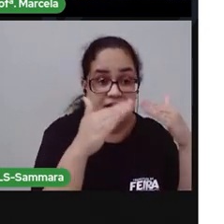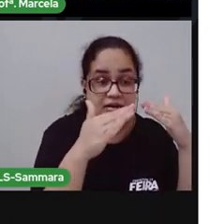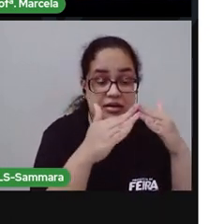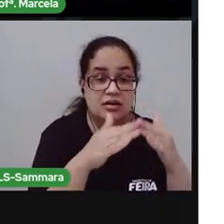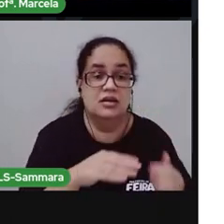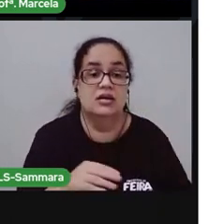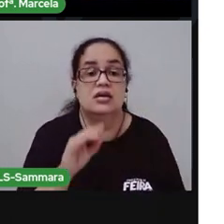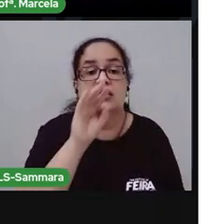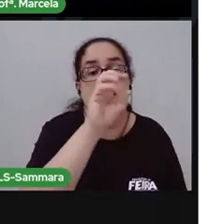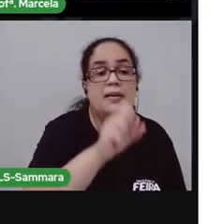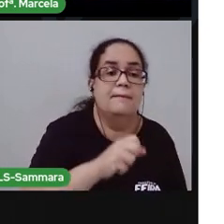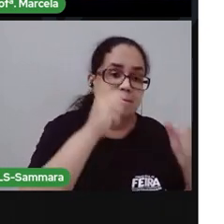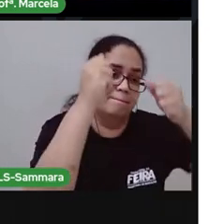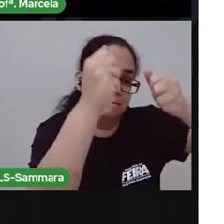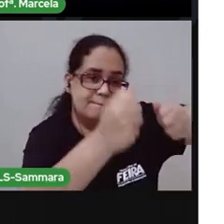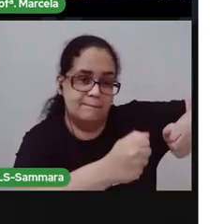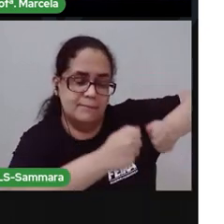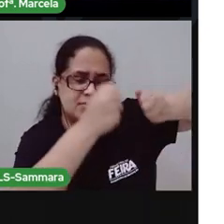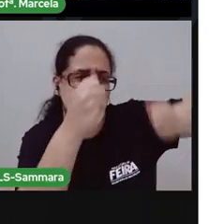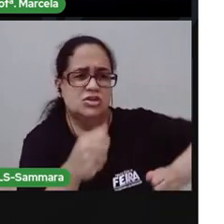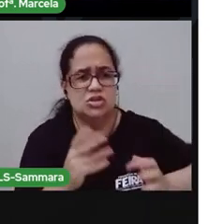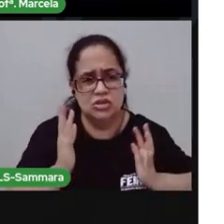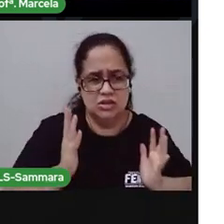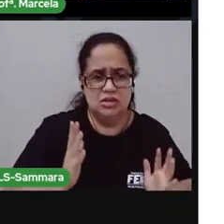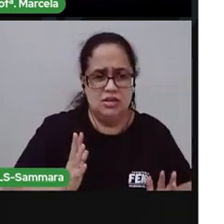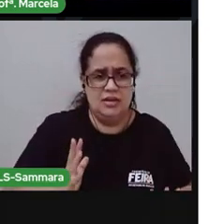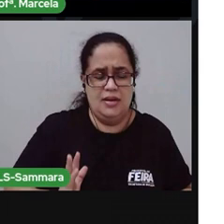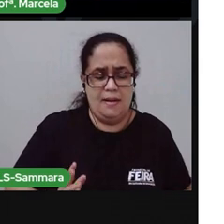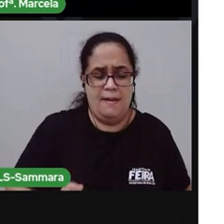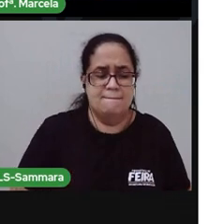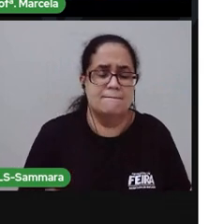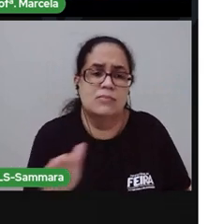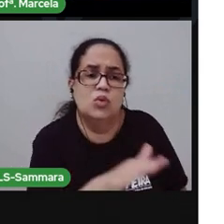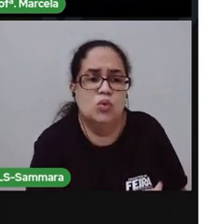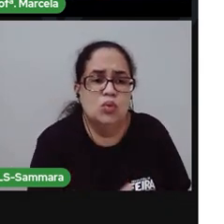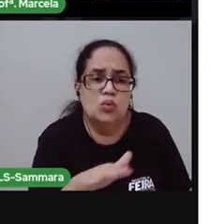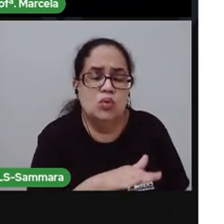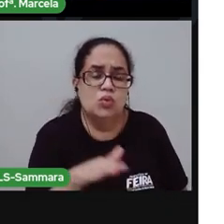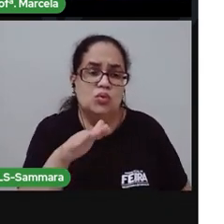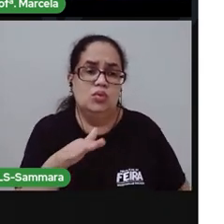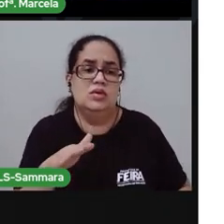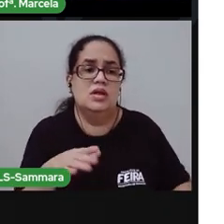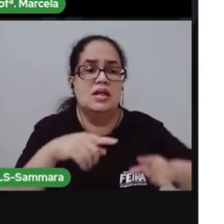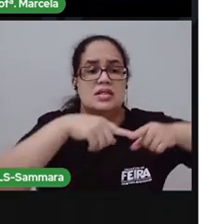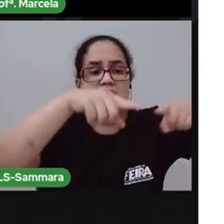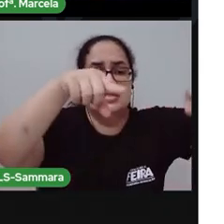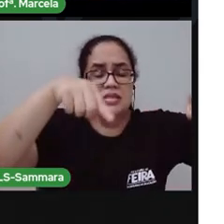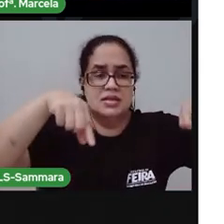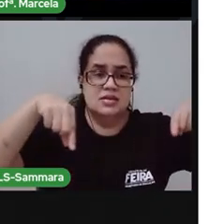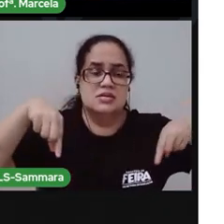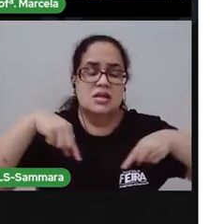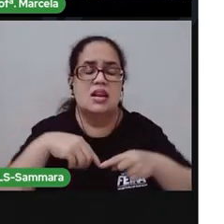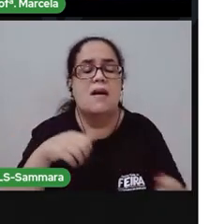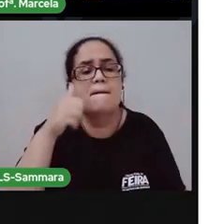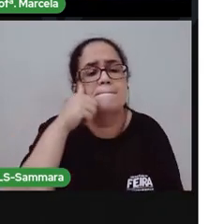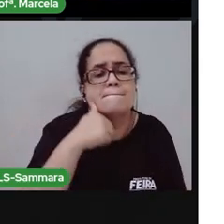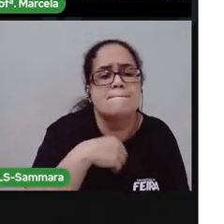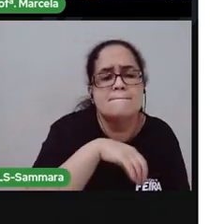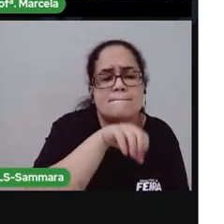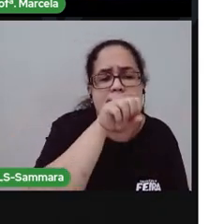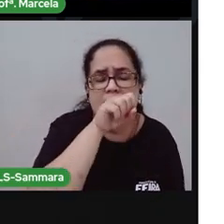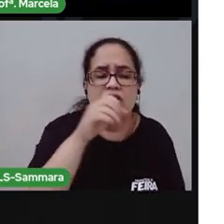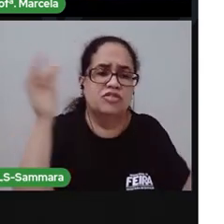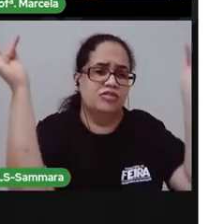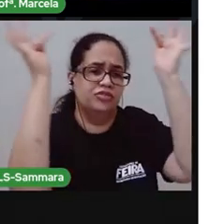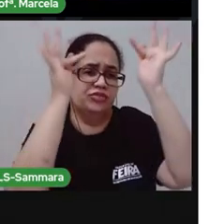Pegar a vassoura ali, tira a poeira do seu quarto, da sala. A mamãe vai ficar tão feliz se